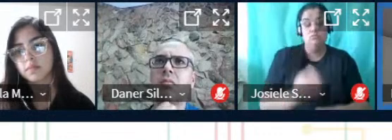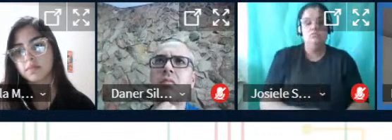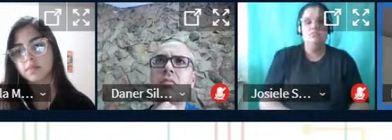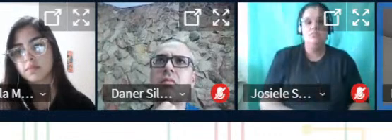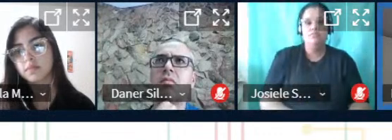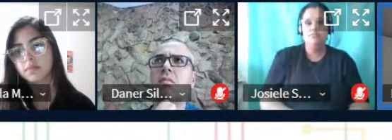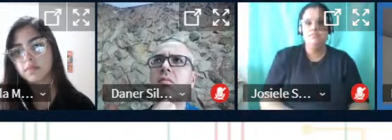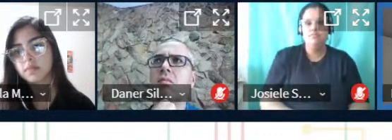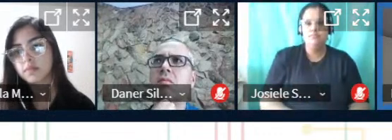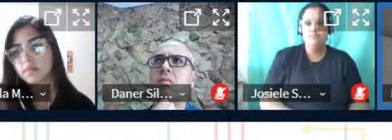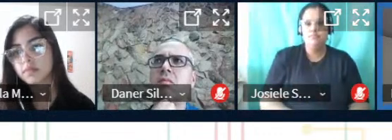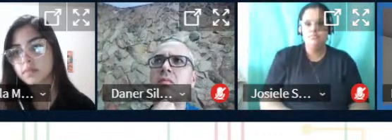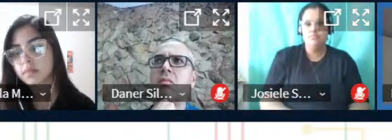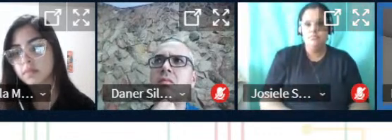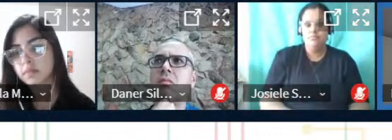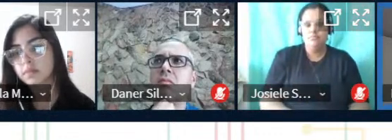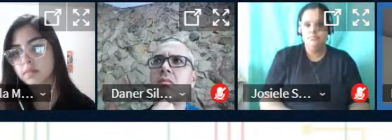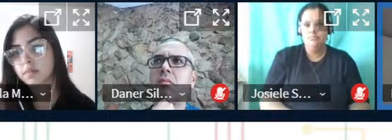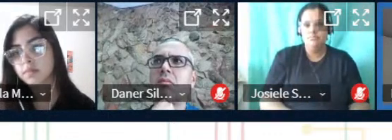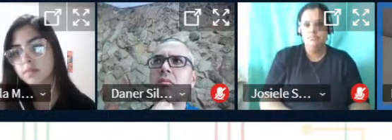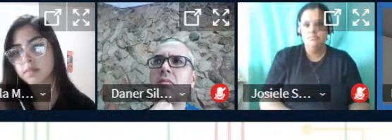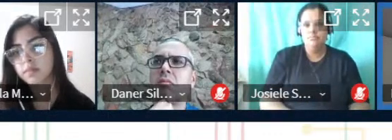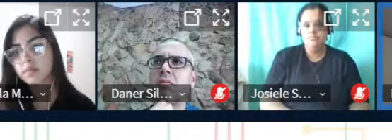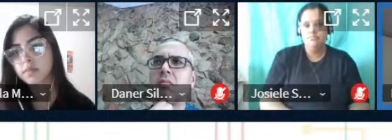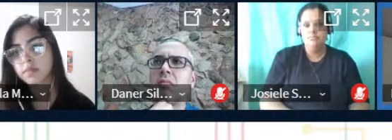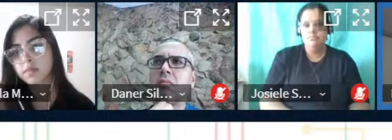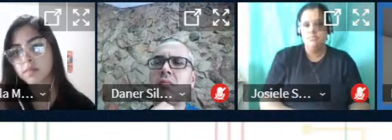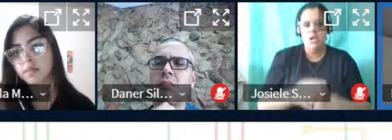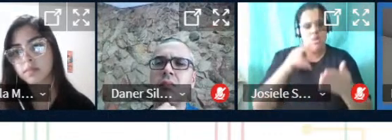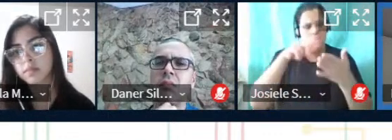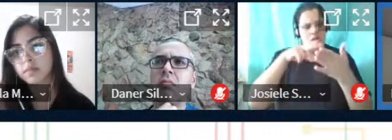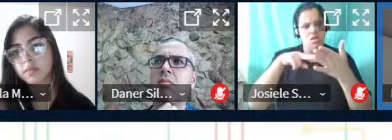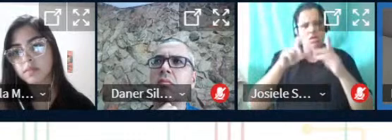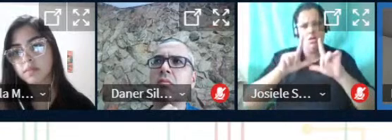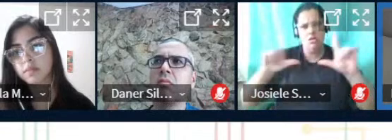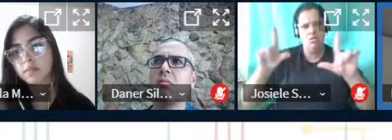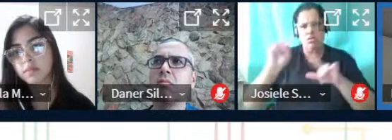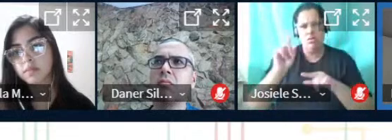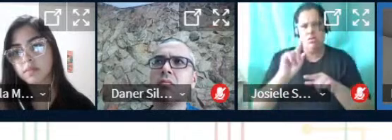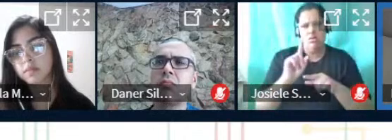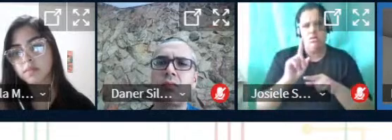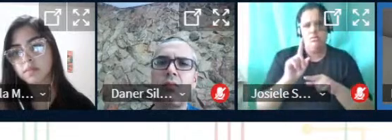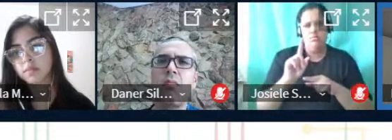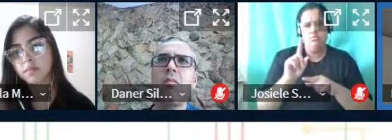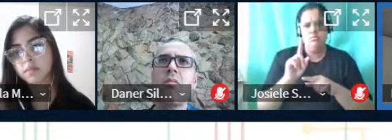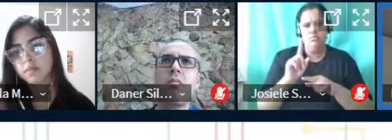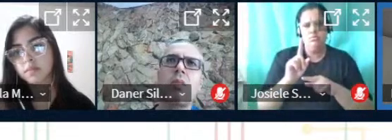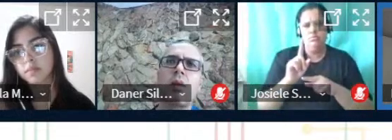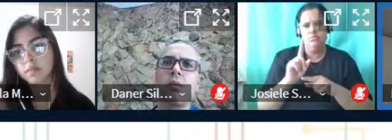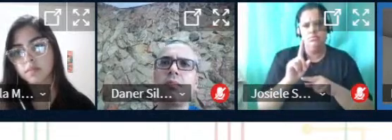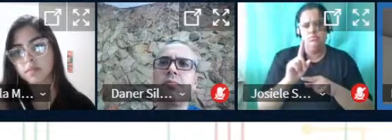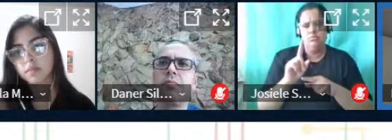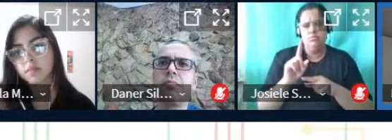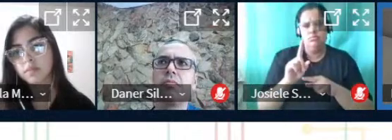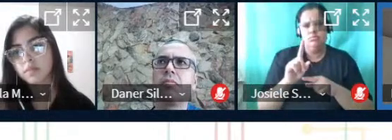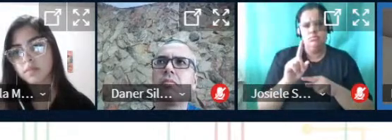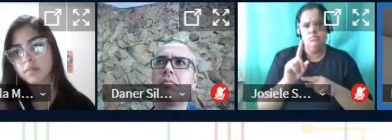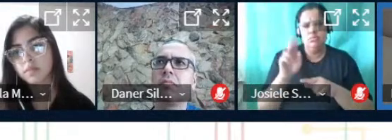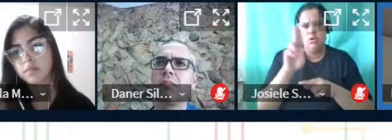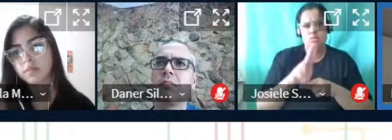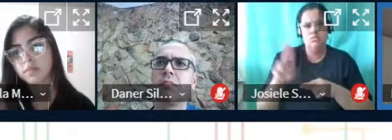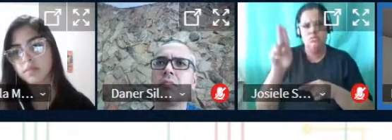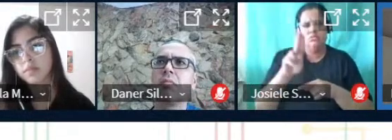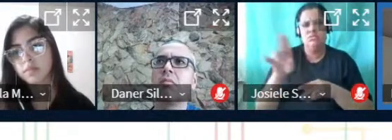é as telas essa tela essa leitor de tela né não é leitor de tela é como é que é nós usamos na